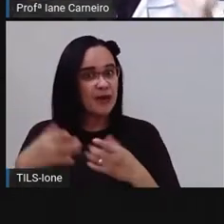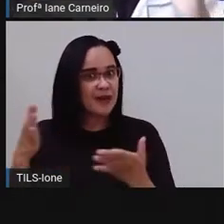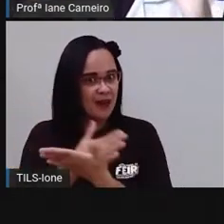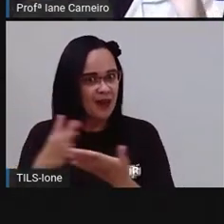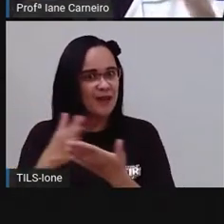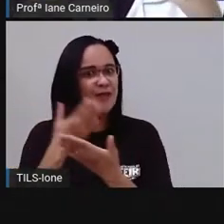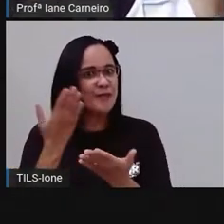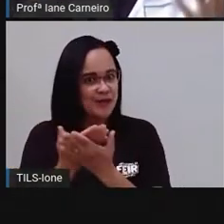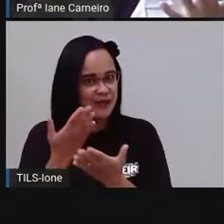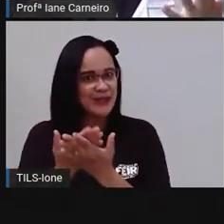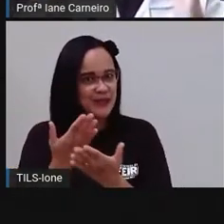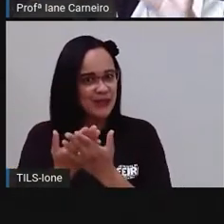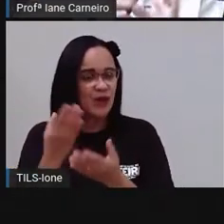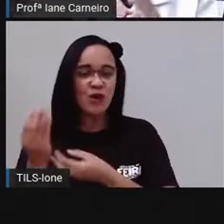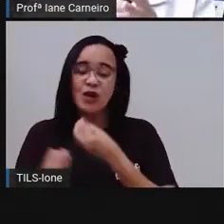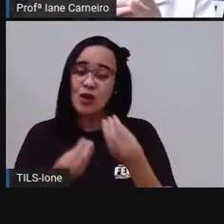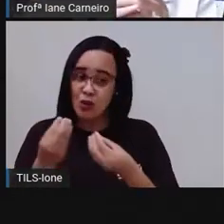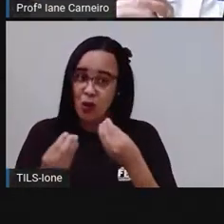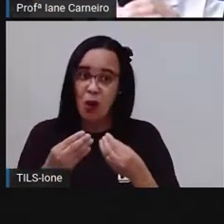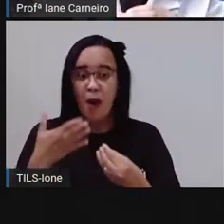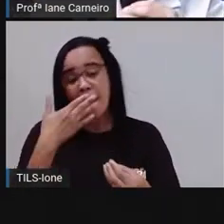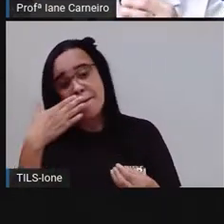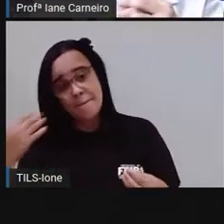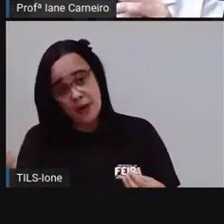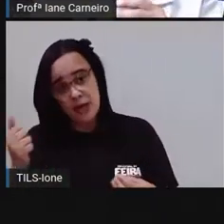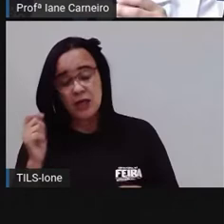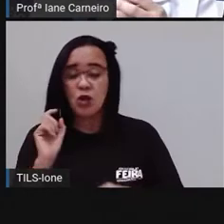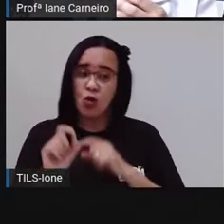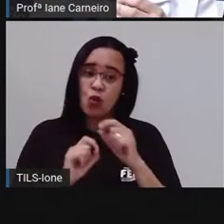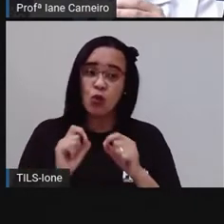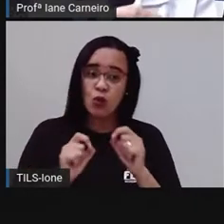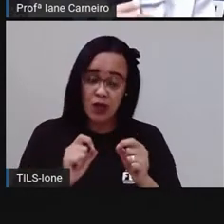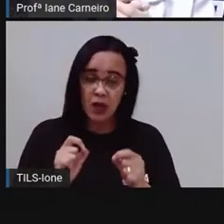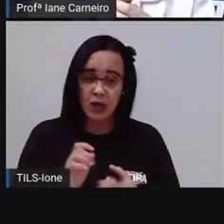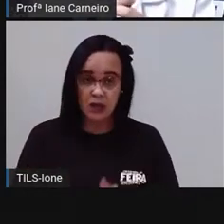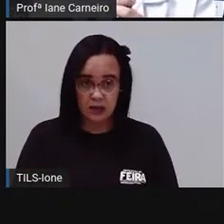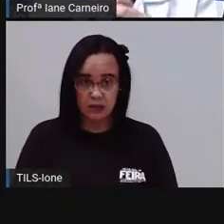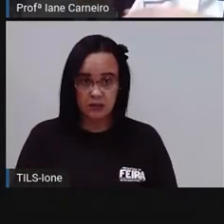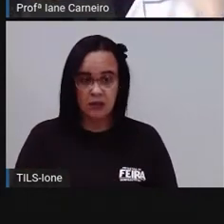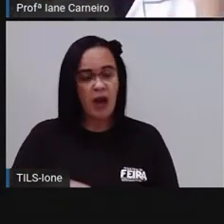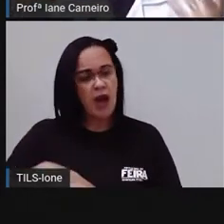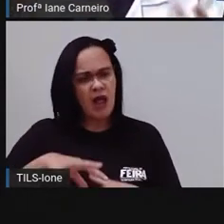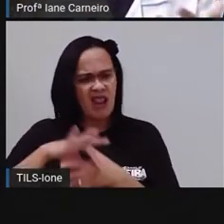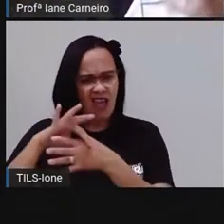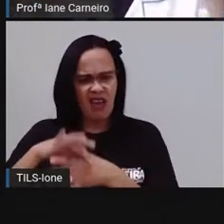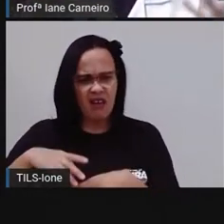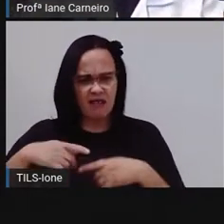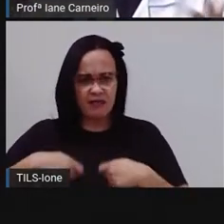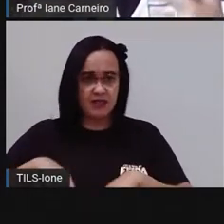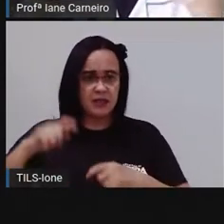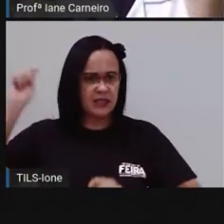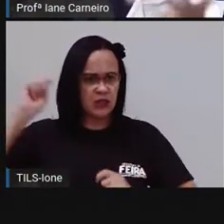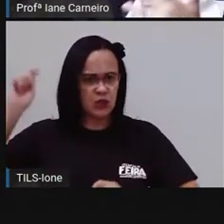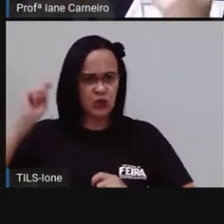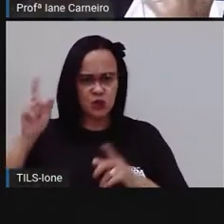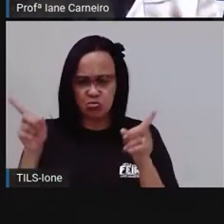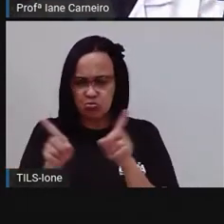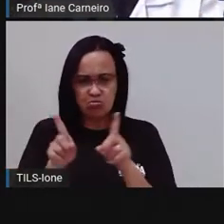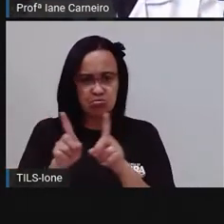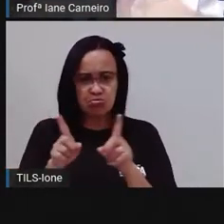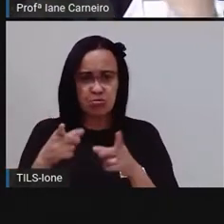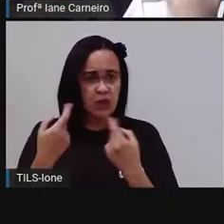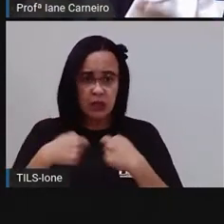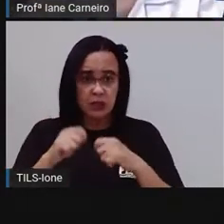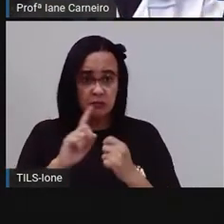recomendou que as crianças não levassem toalhinha na hora do lanche. Então se sua escola permitiu que você